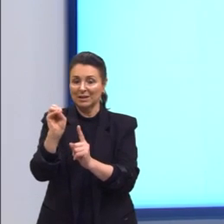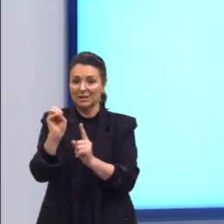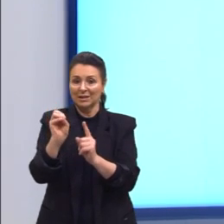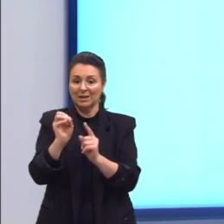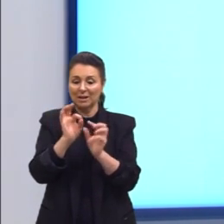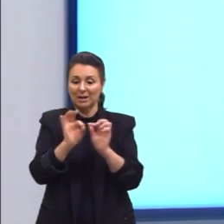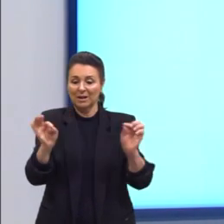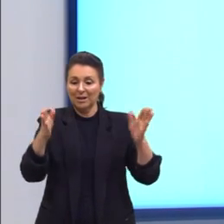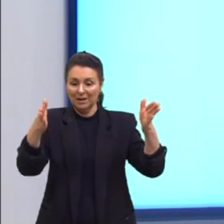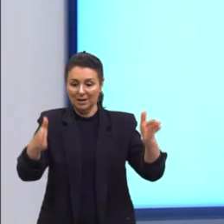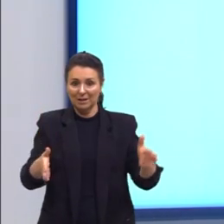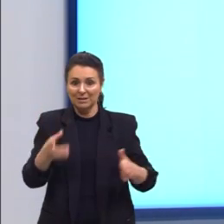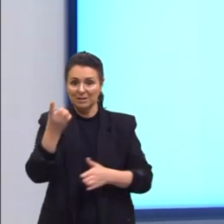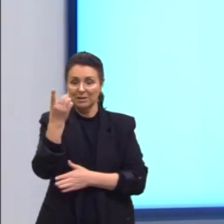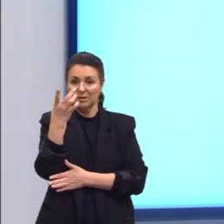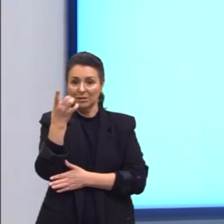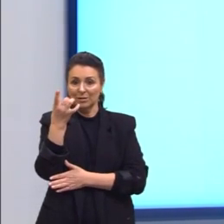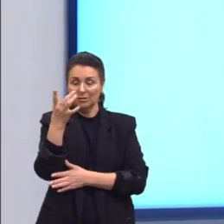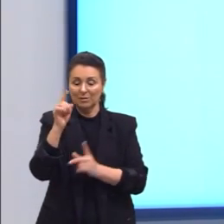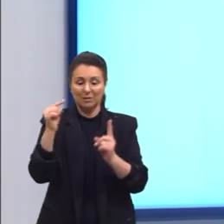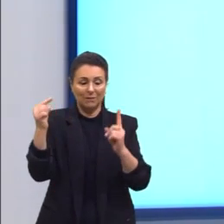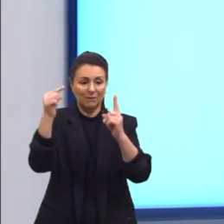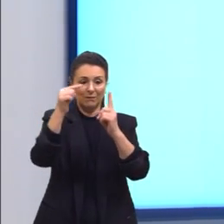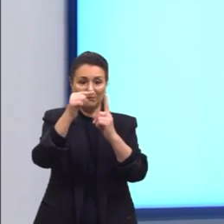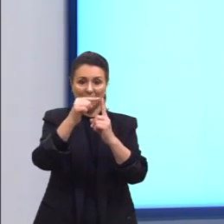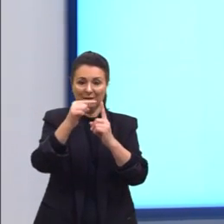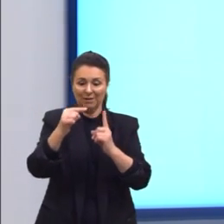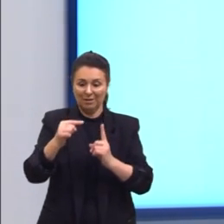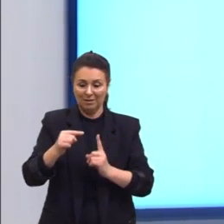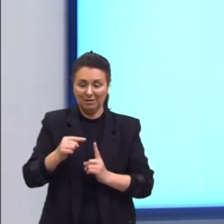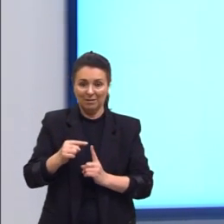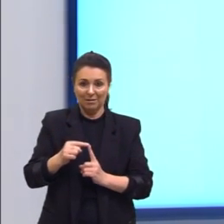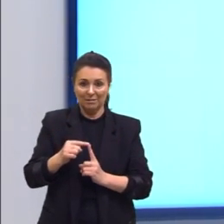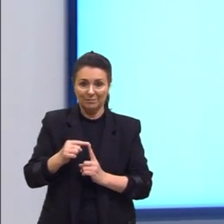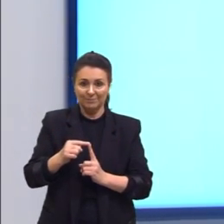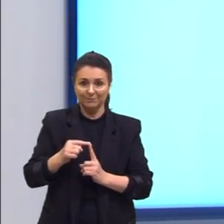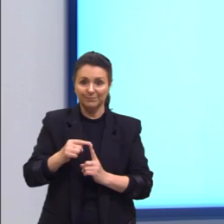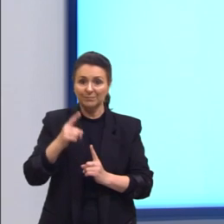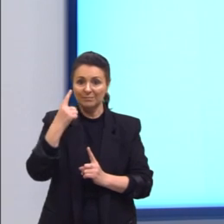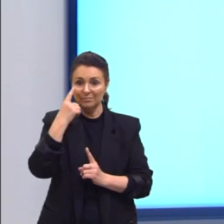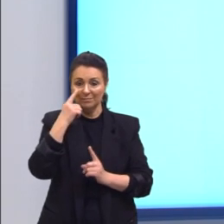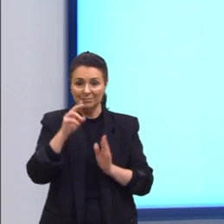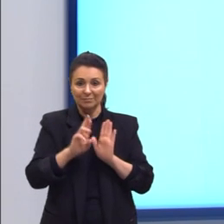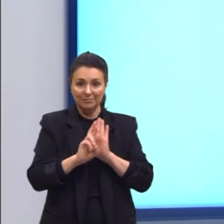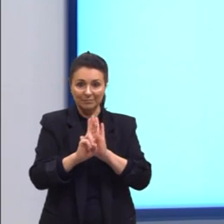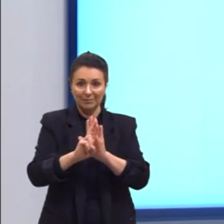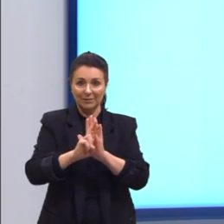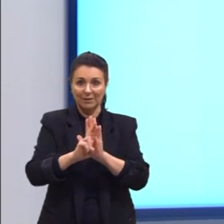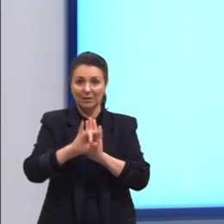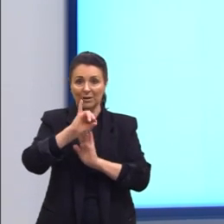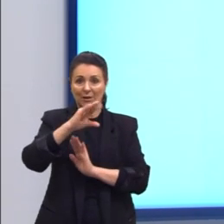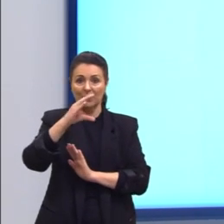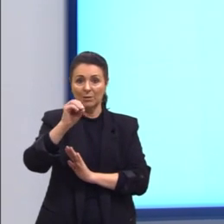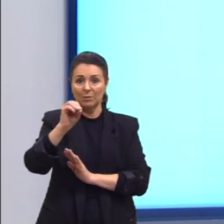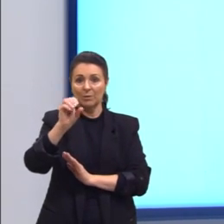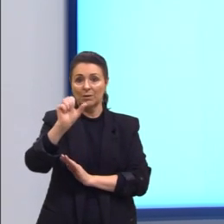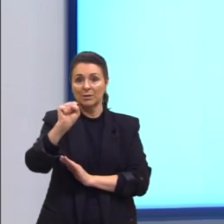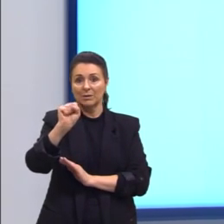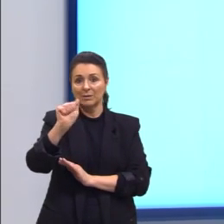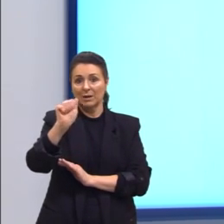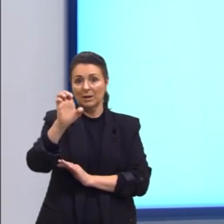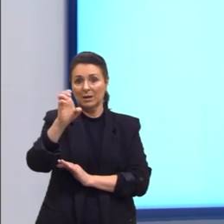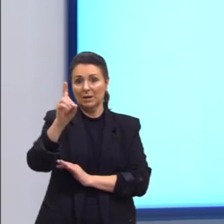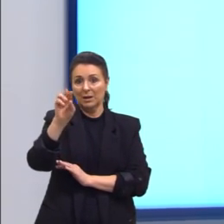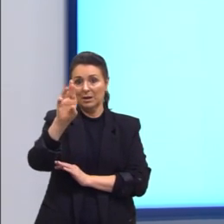doze vértices. Aqui, de novo, a nossa figura, que representa o icosaedro. Aqui, gente,